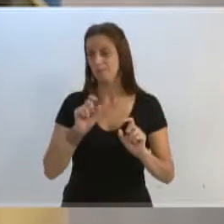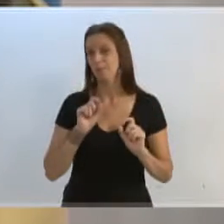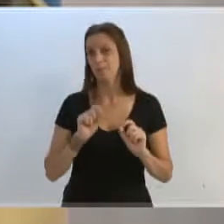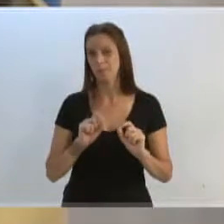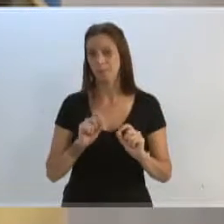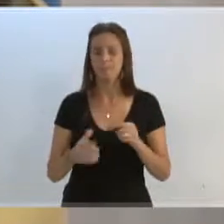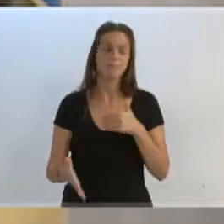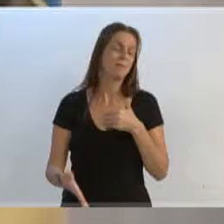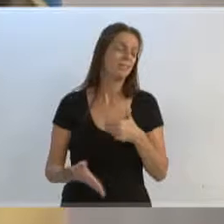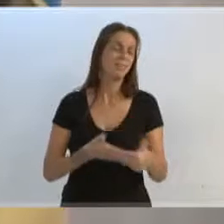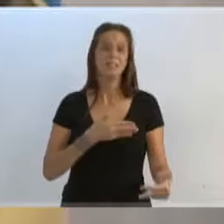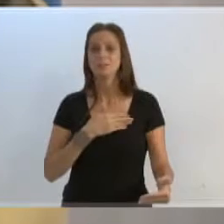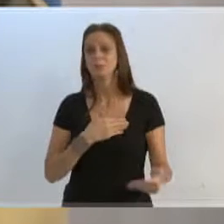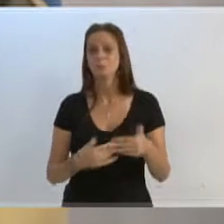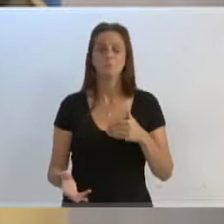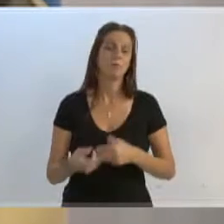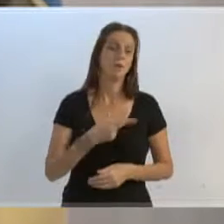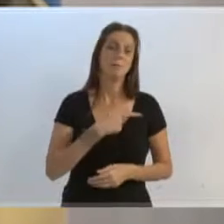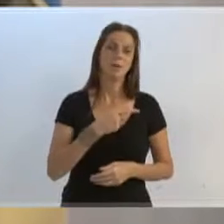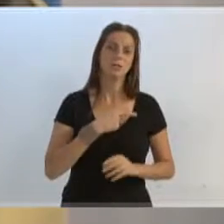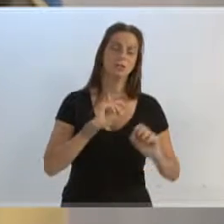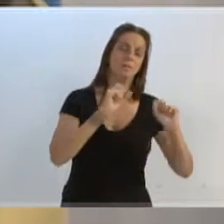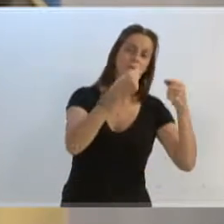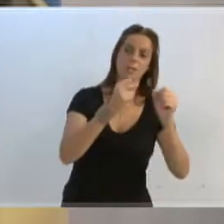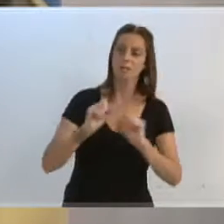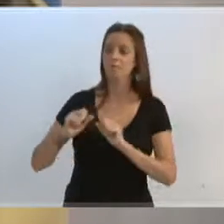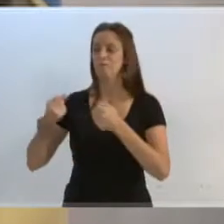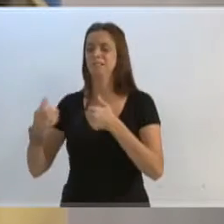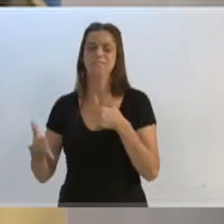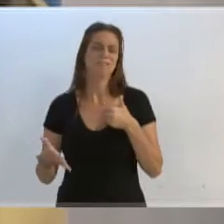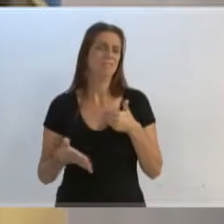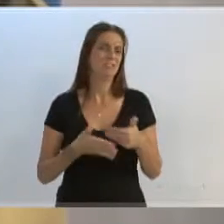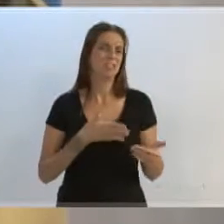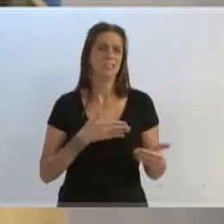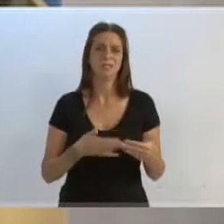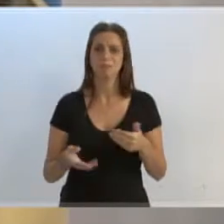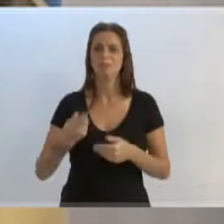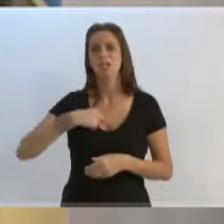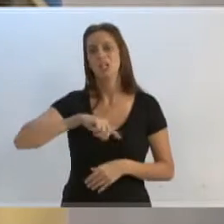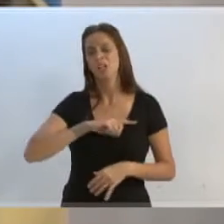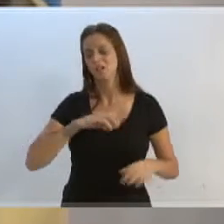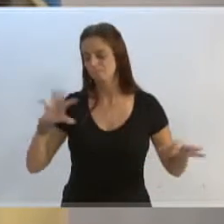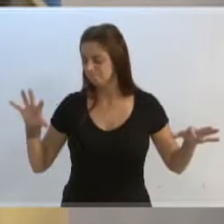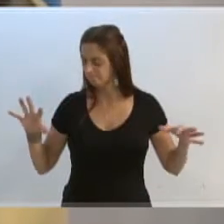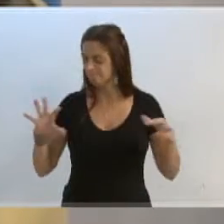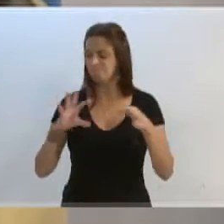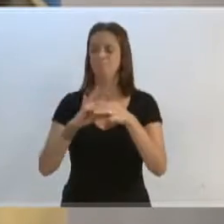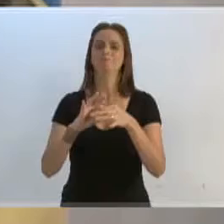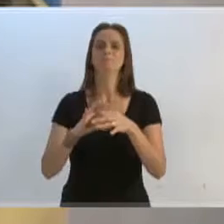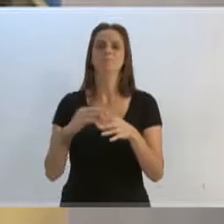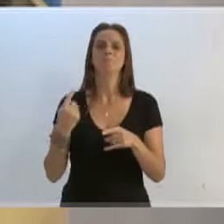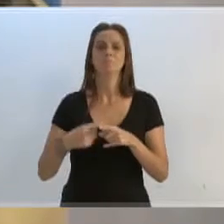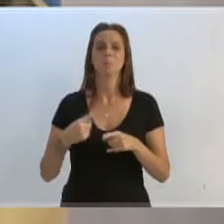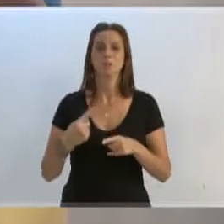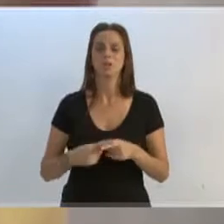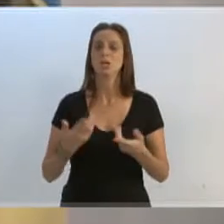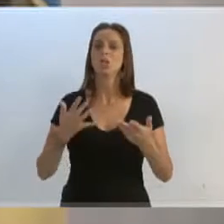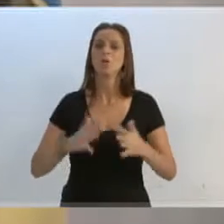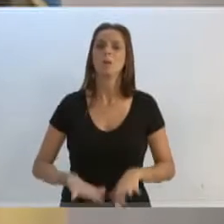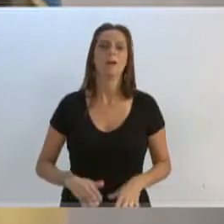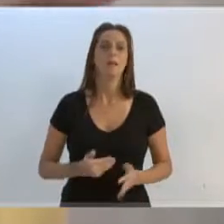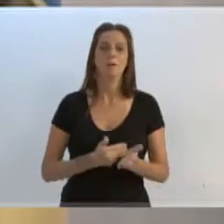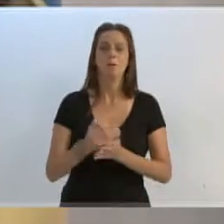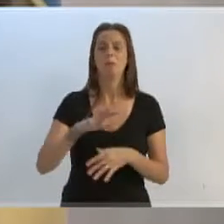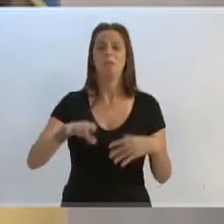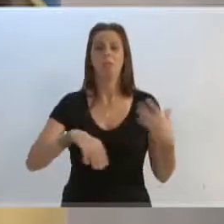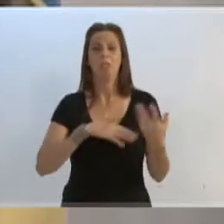que, independente de bandeira política, independente de sigla partidária, nós estamos irmanados. Não vamos cair de paraquedas lá agora, fazer bafafá, que